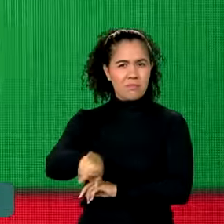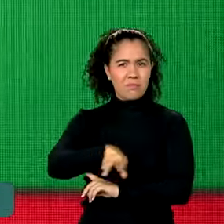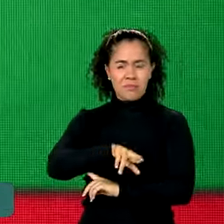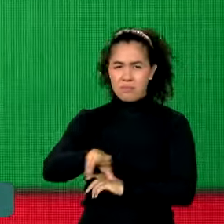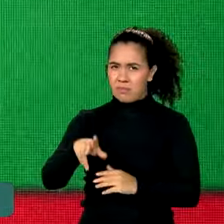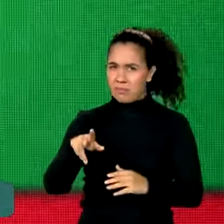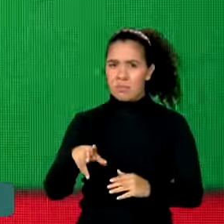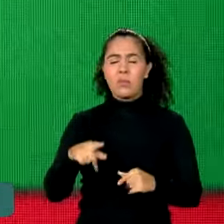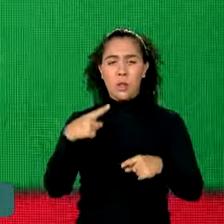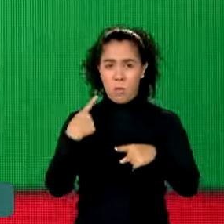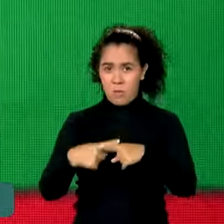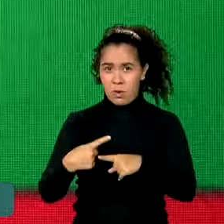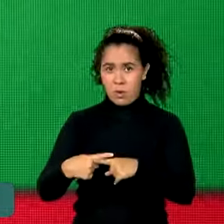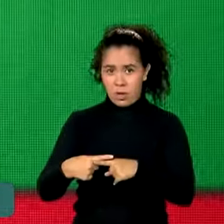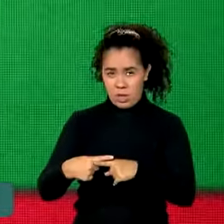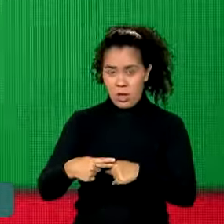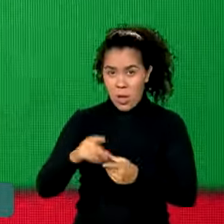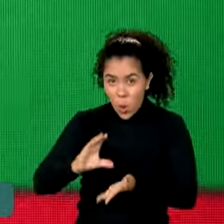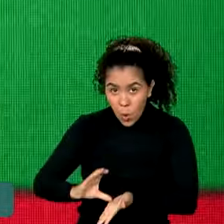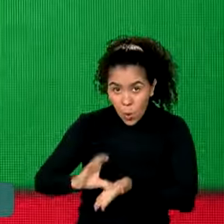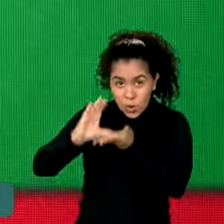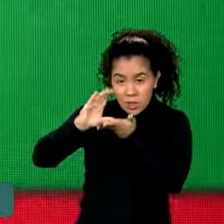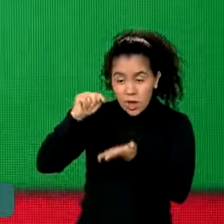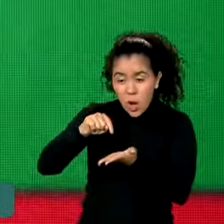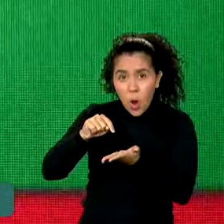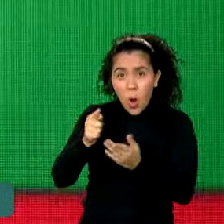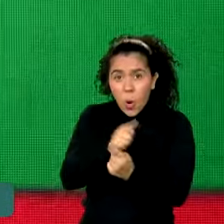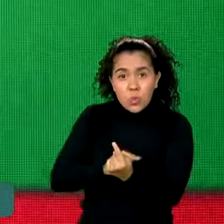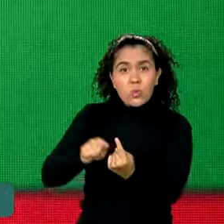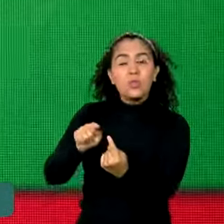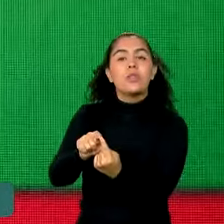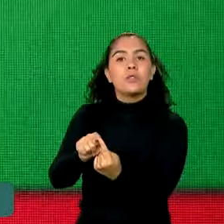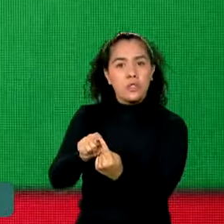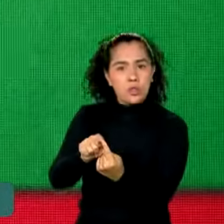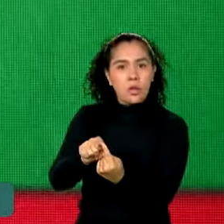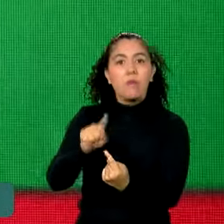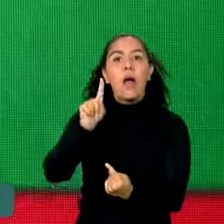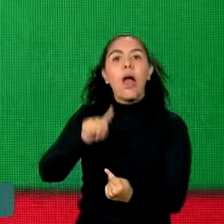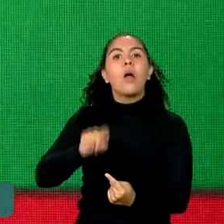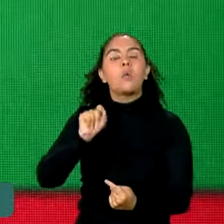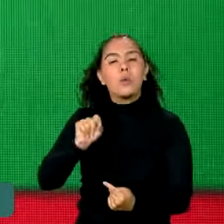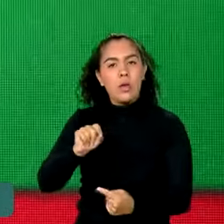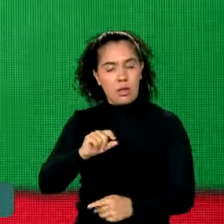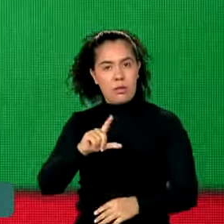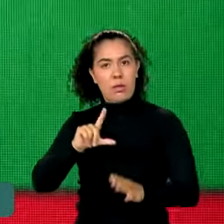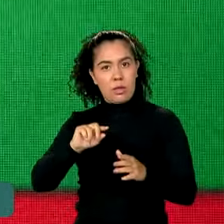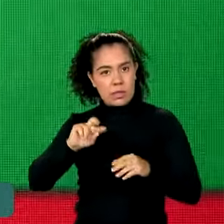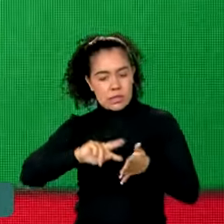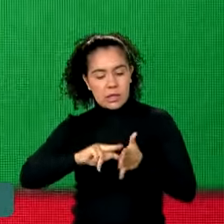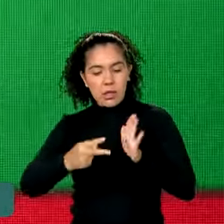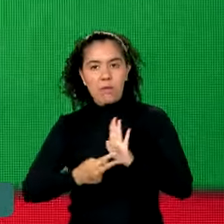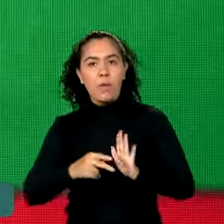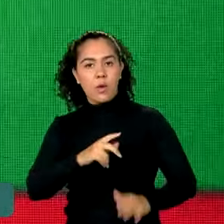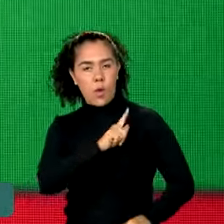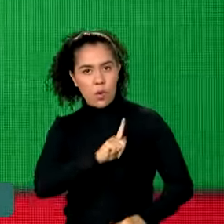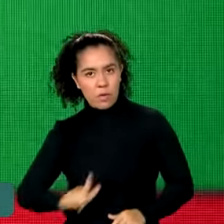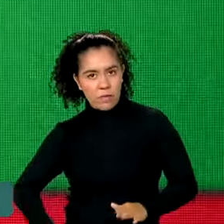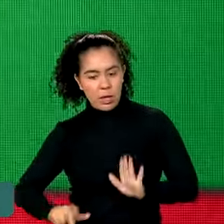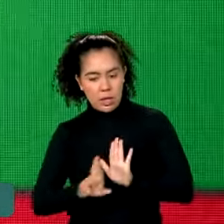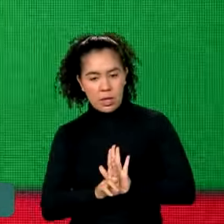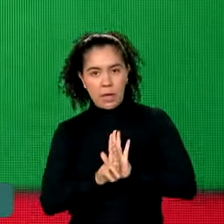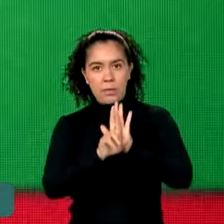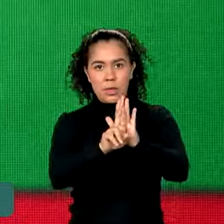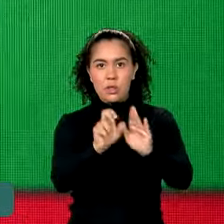porque o Conselho, no fundo, no fundo, era o que é hoje. É um governo que representa a sociedade